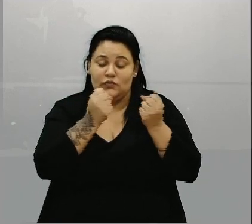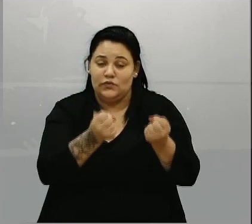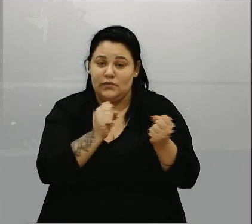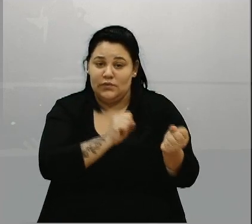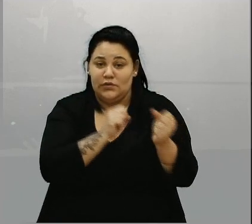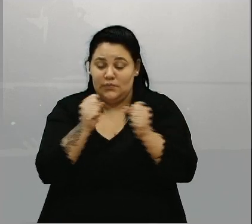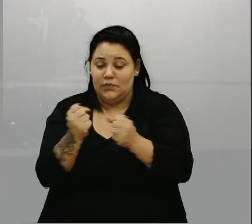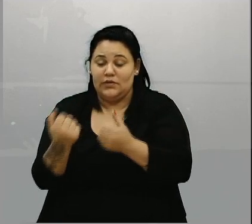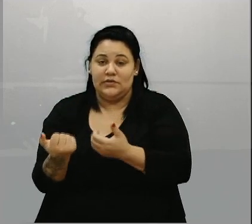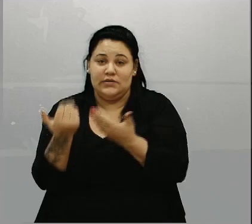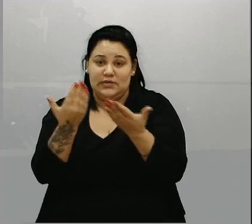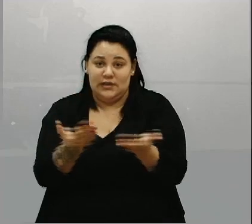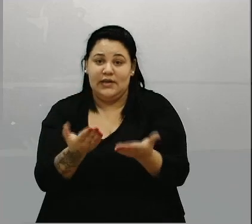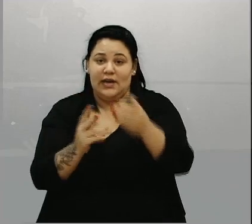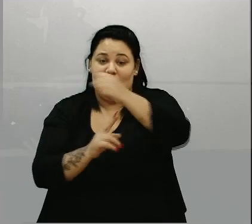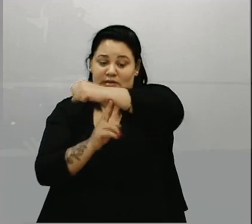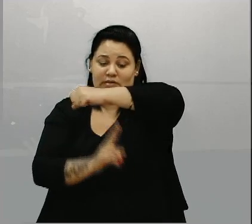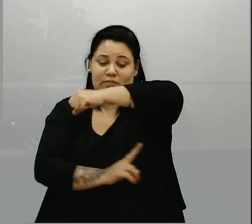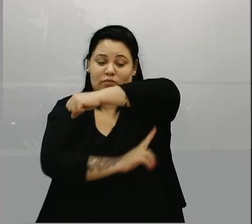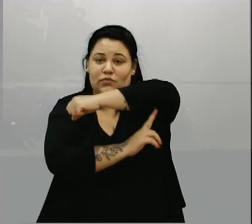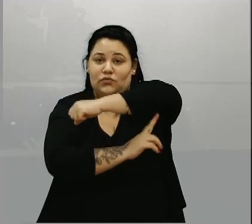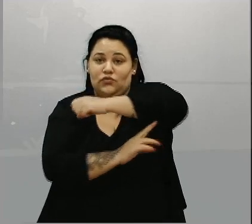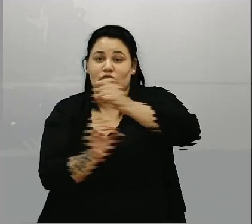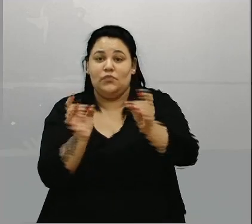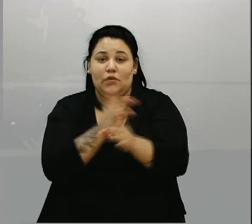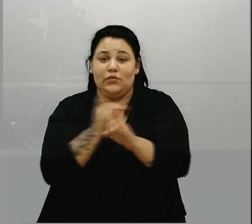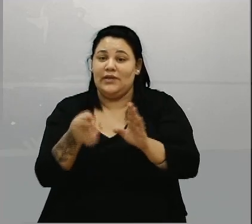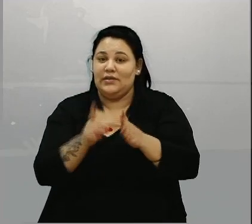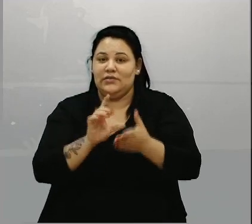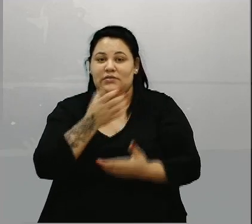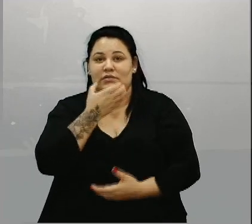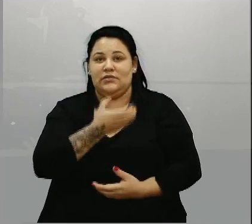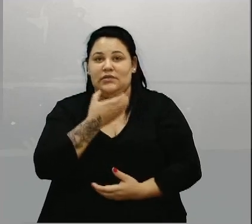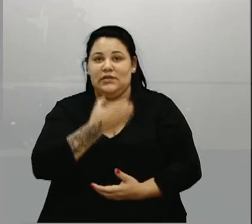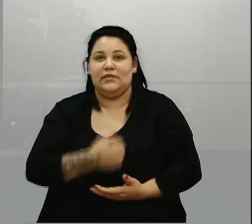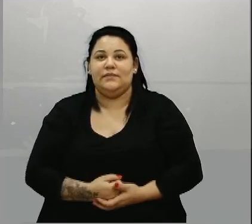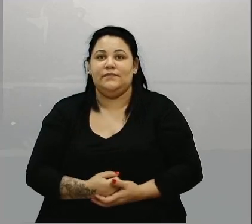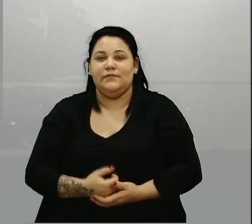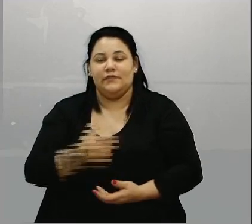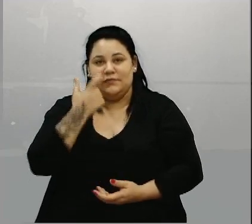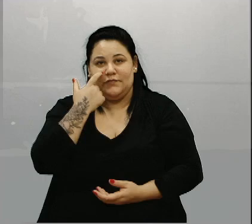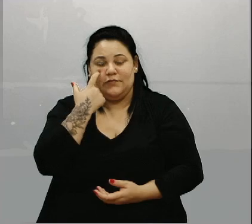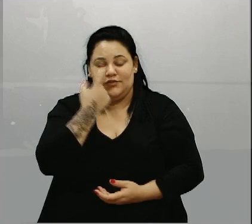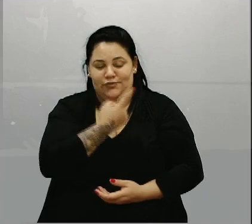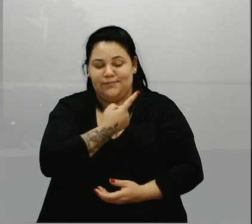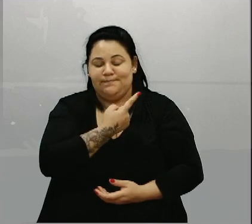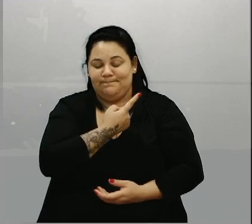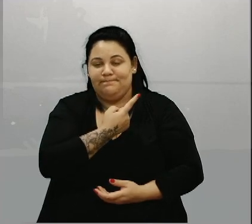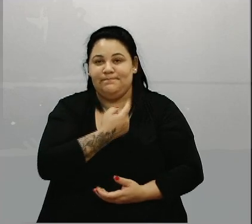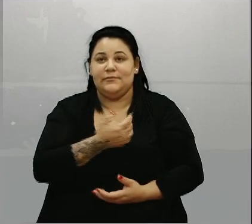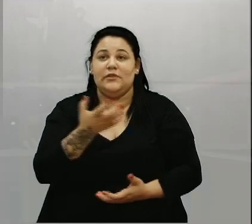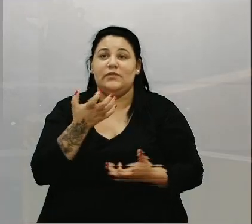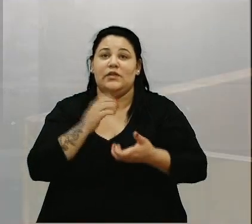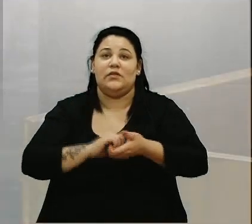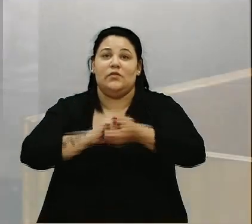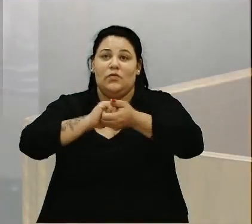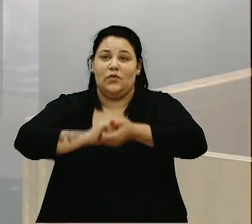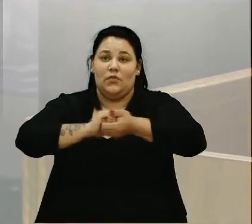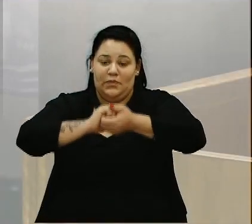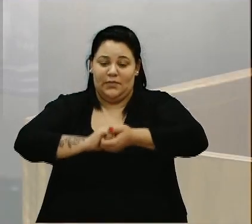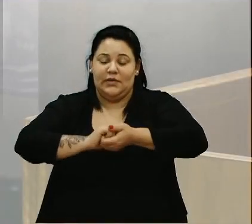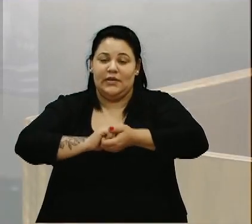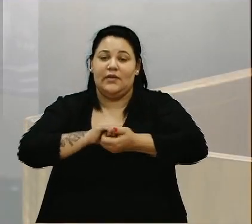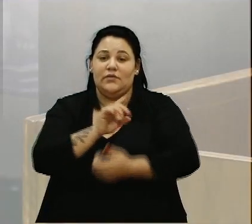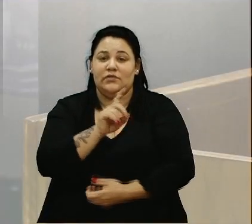entregar essa ponte agora antes do Natal. Veja só o esforço que estão fazendo. Então eu quero cumprimentar o DENIT por ter